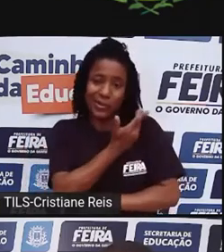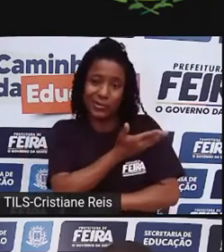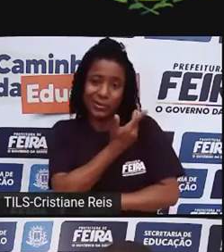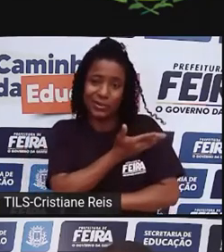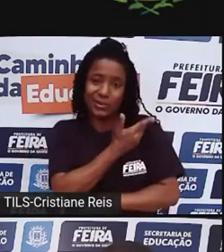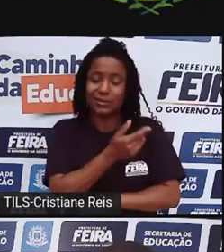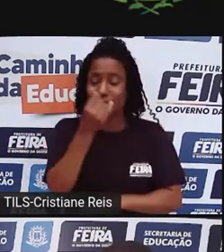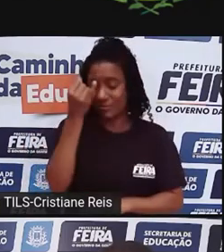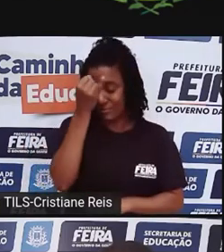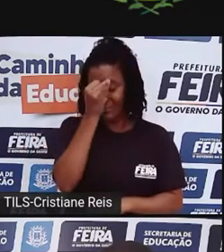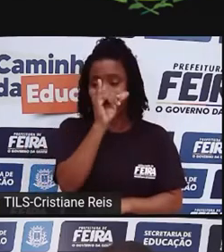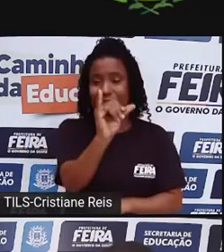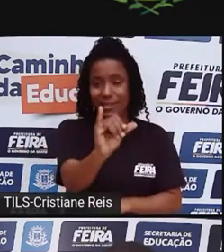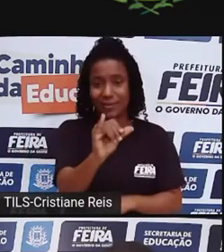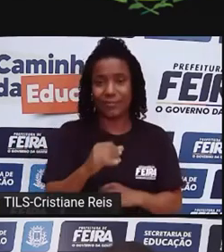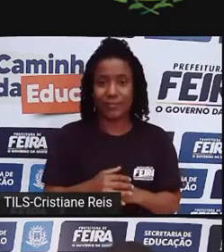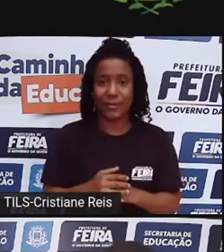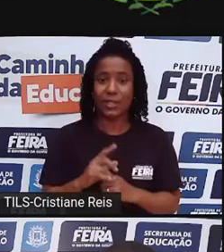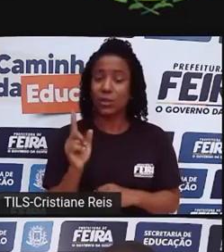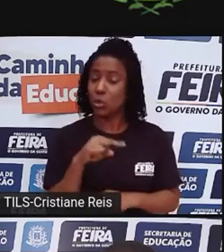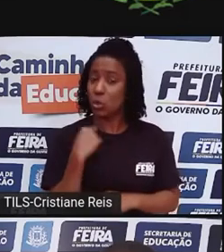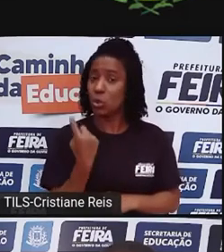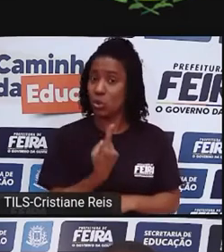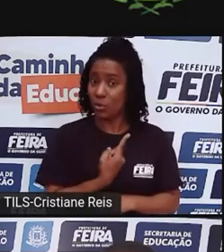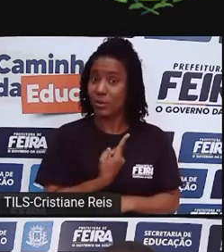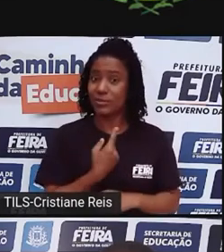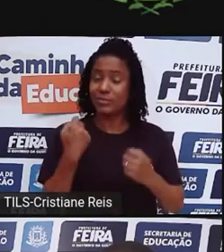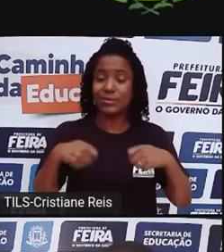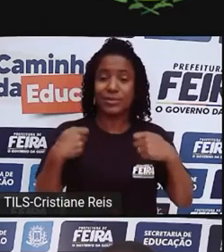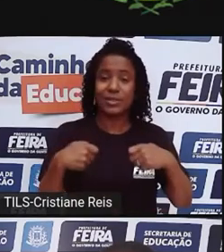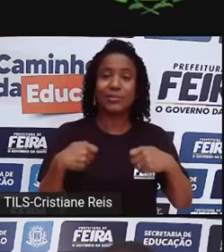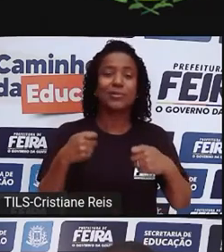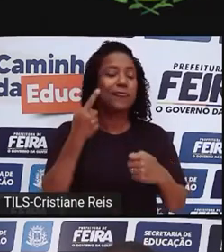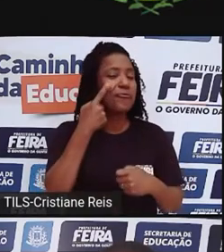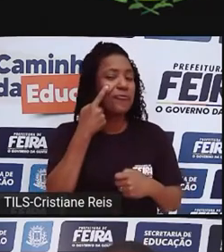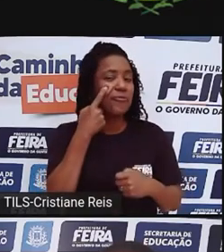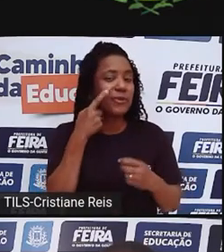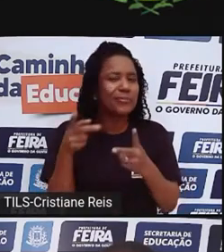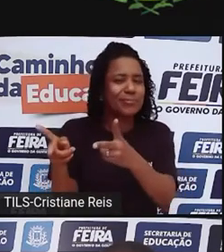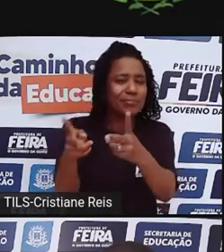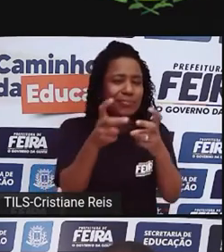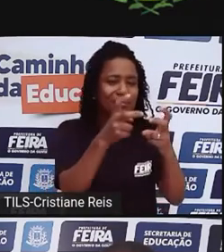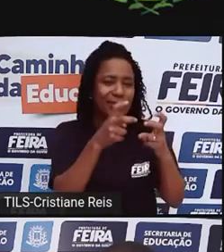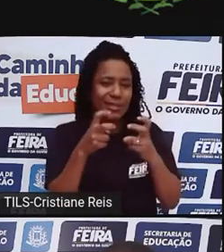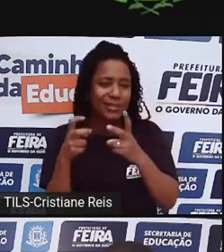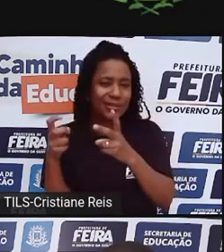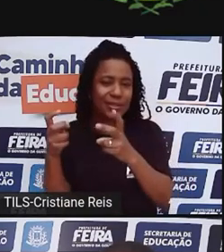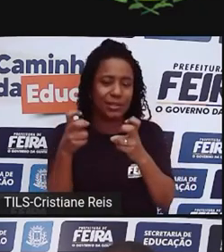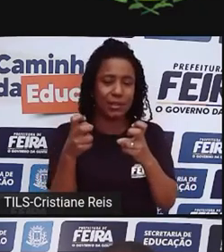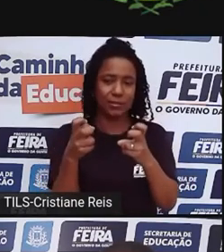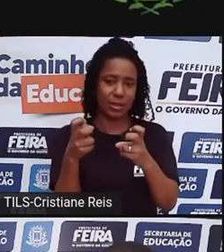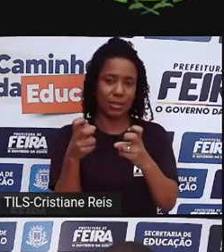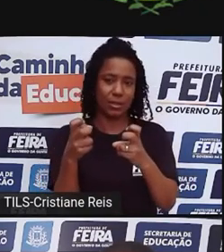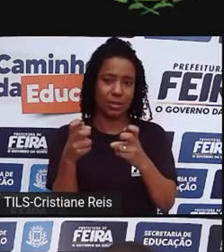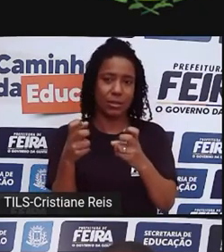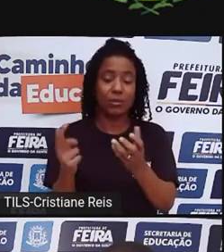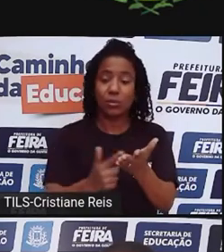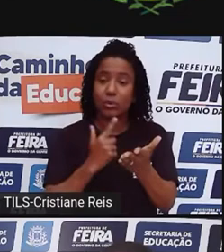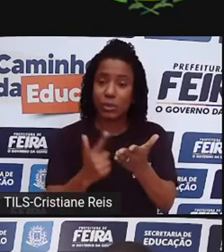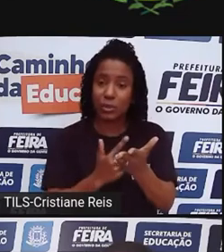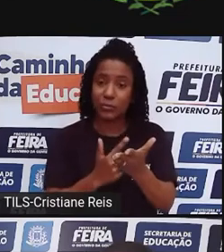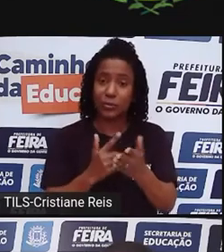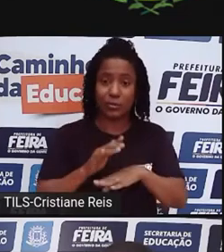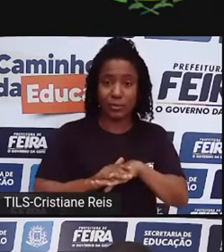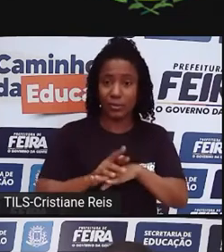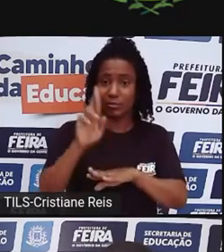pautar a leitura do nosso mundo para superar as opressões. E não é um dever de Felipe sozinho, é meu, Eduardo, é